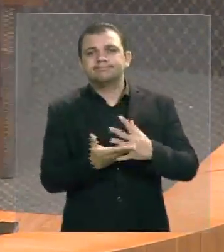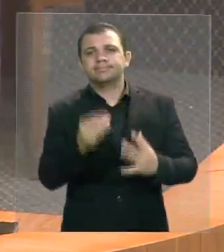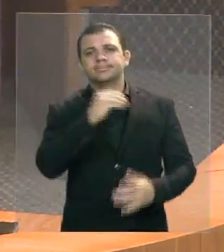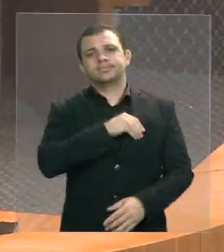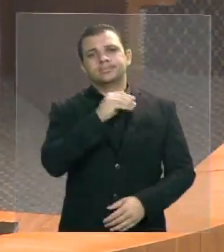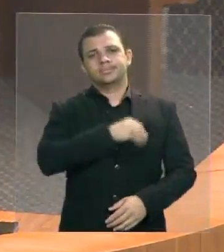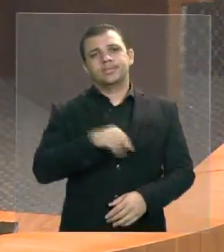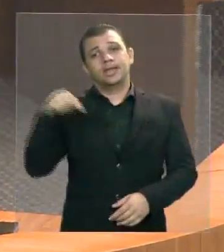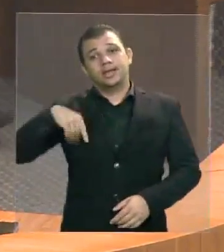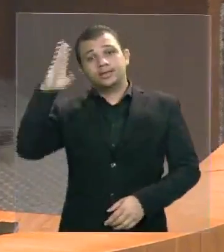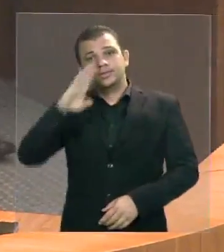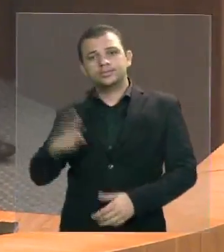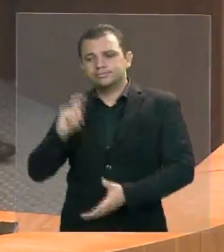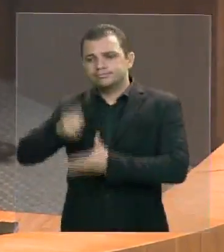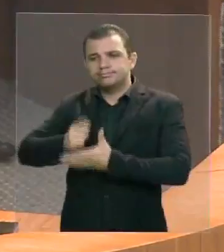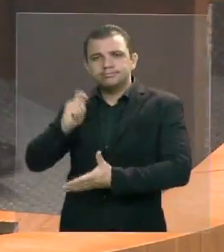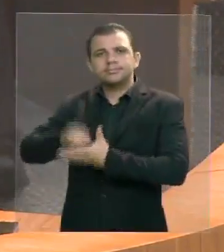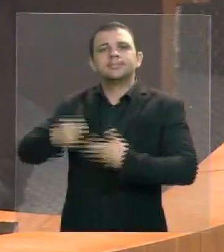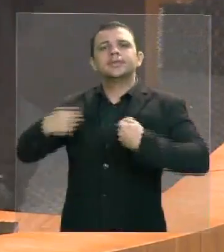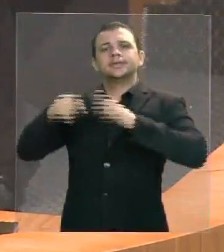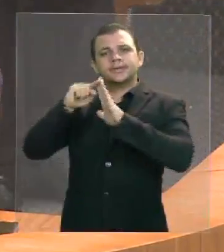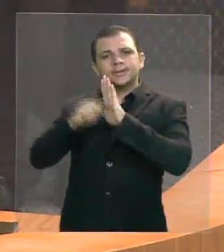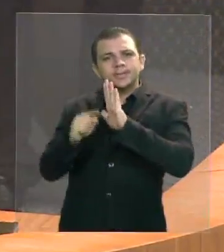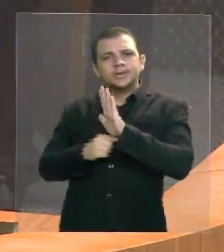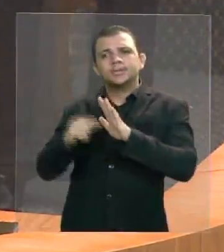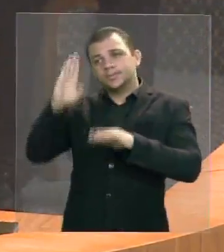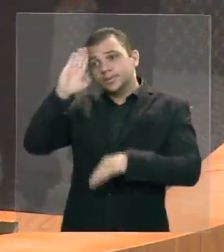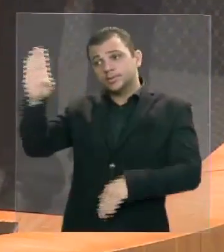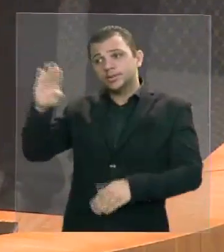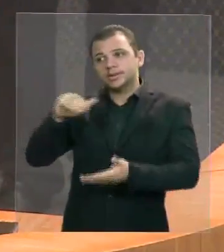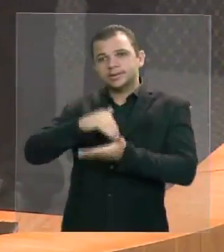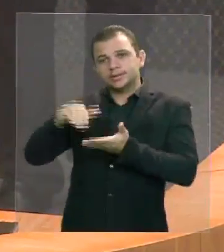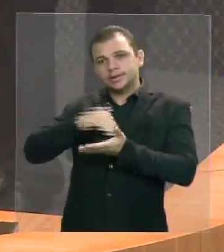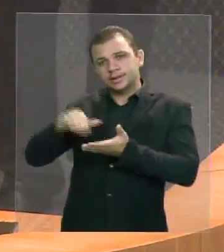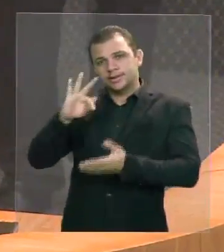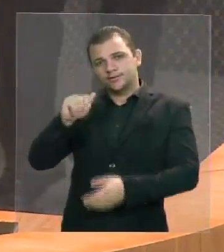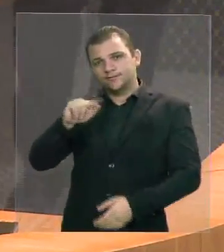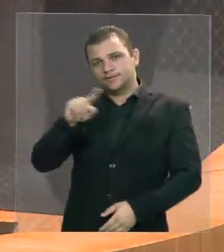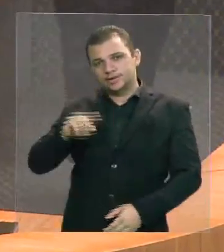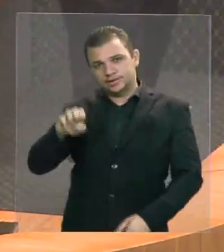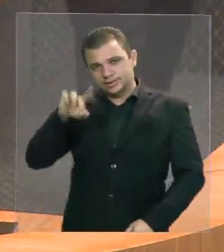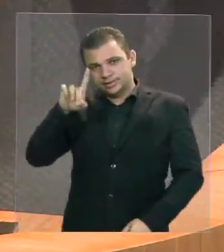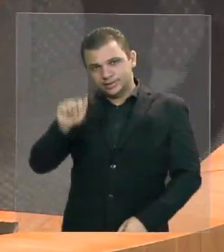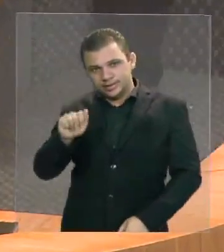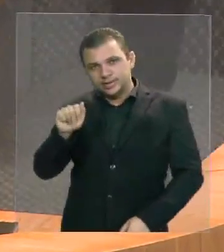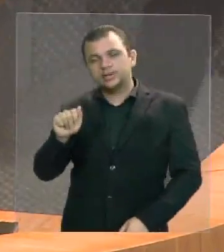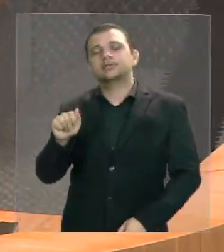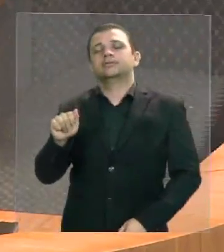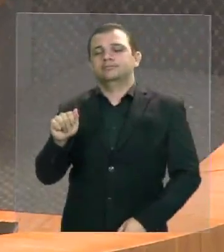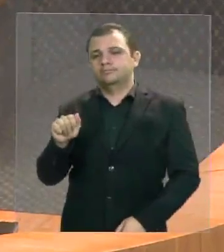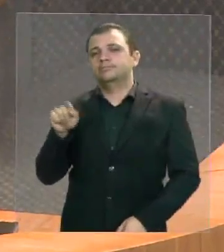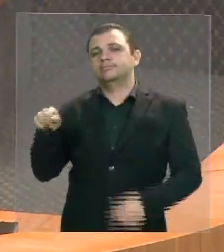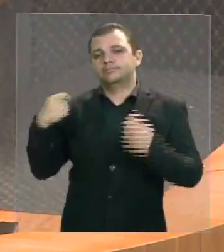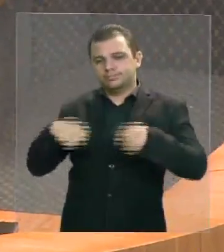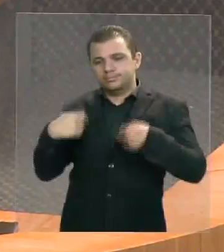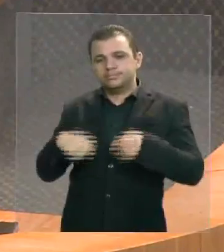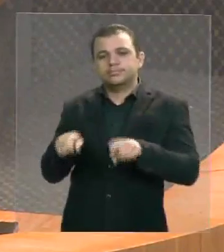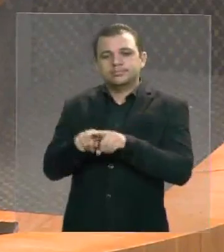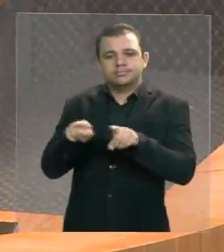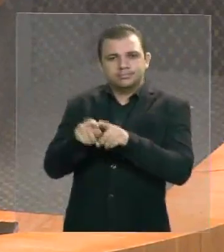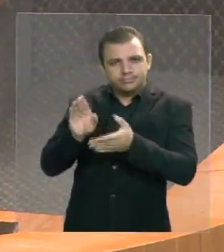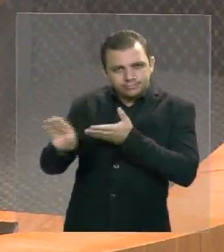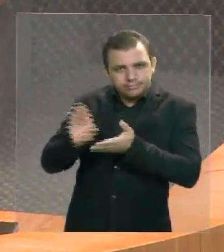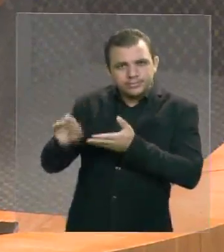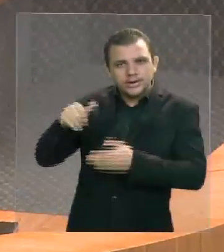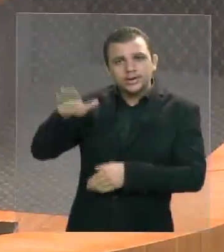Secretaria de Fazenda que tem trabalhado diuturnamente fiscalizando mais as empresas aqui do Estado incentivando mais as empresas para se